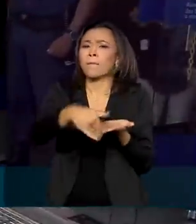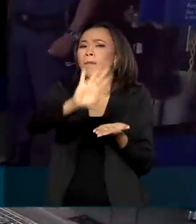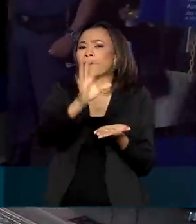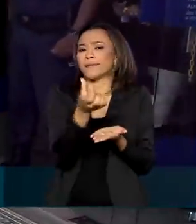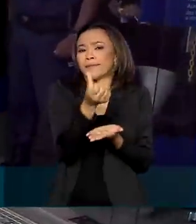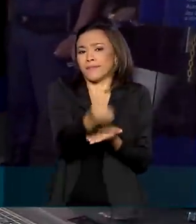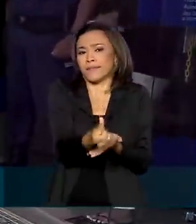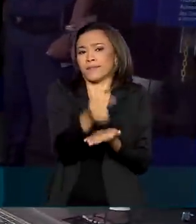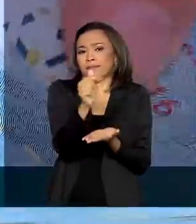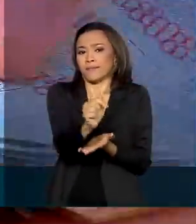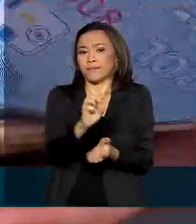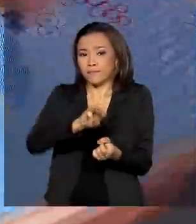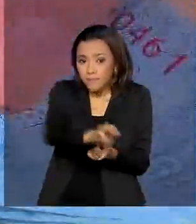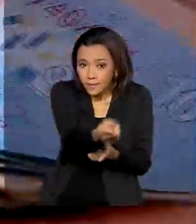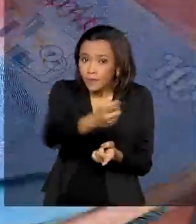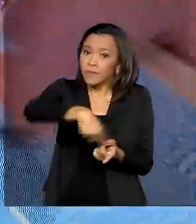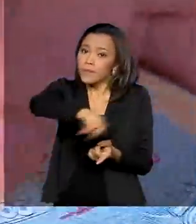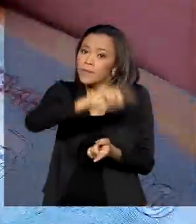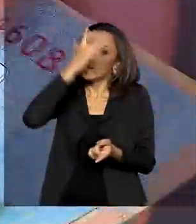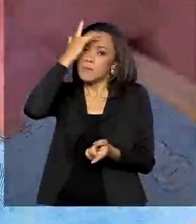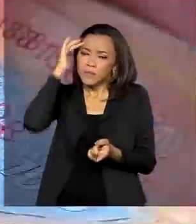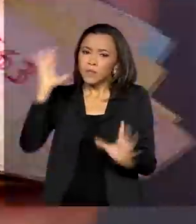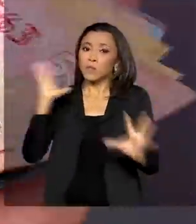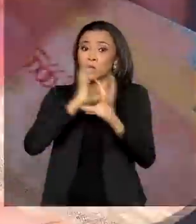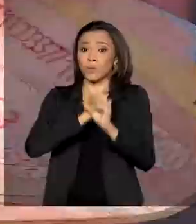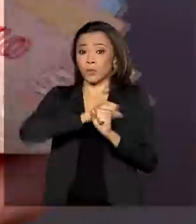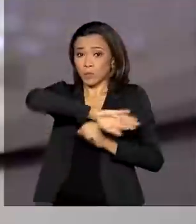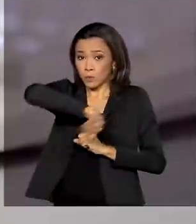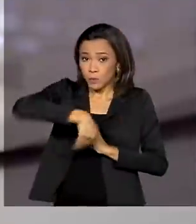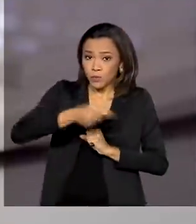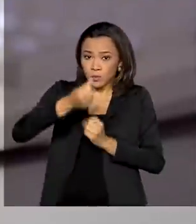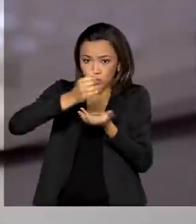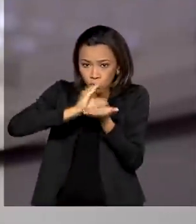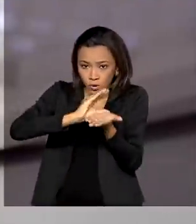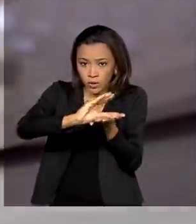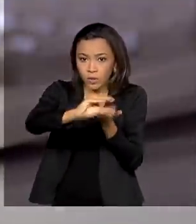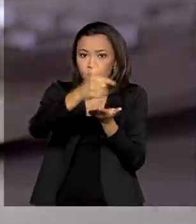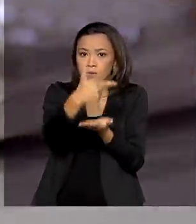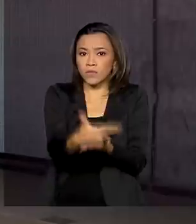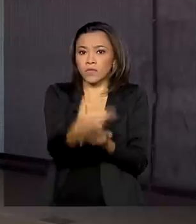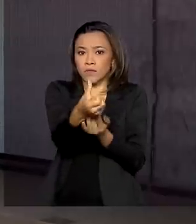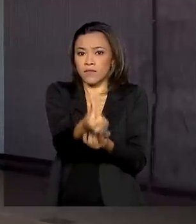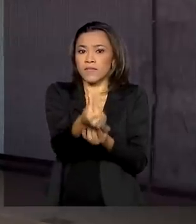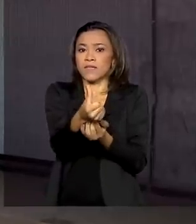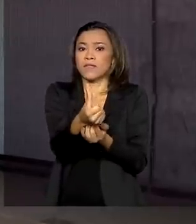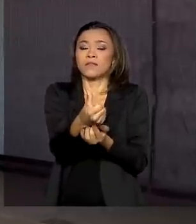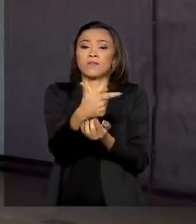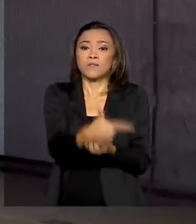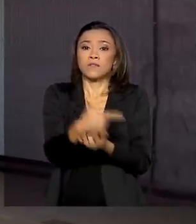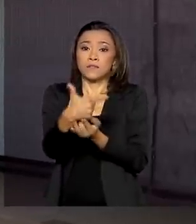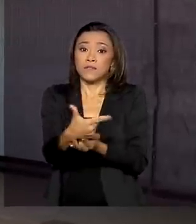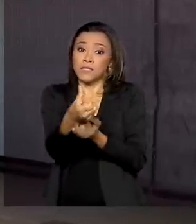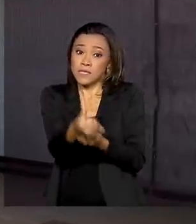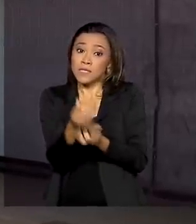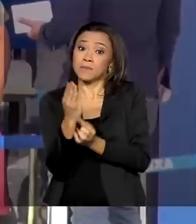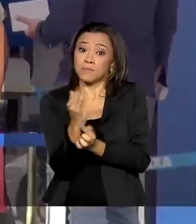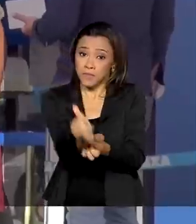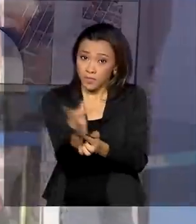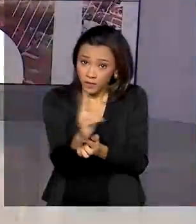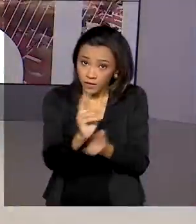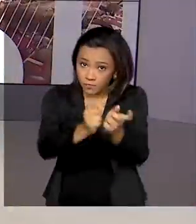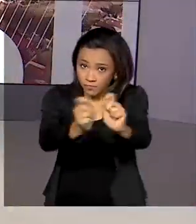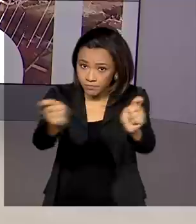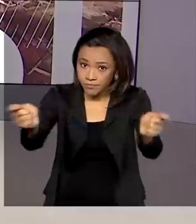67 milhões de brasileiros, totalizando um montante de R 226 bilhões em pagamentos.